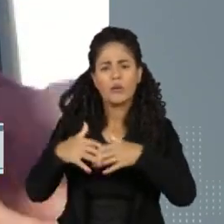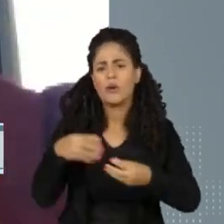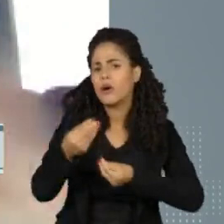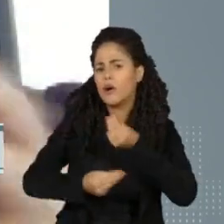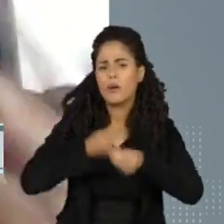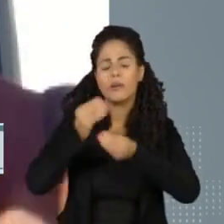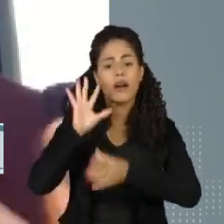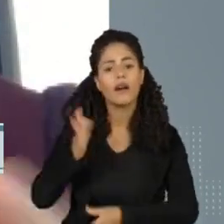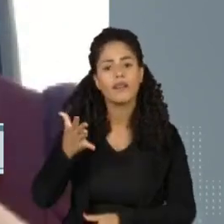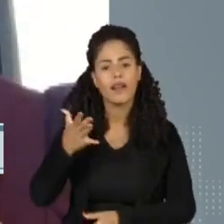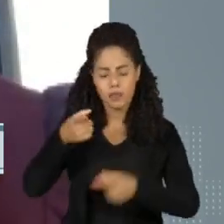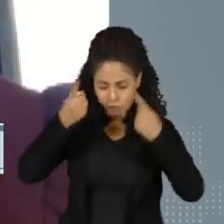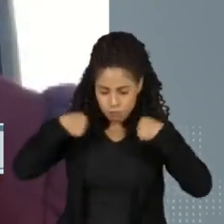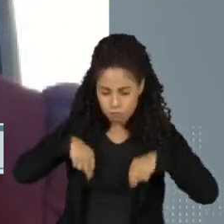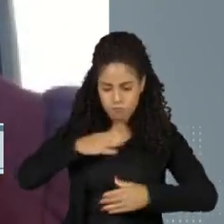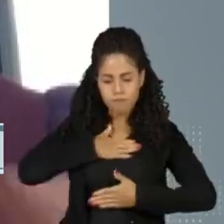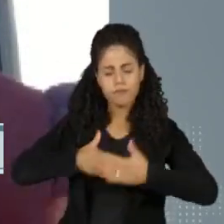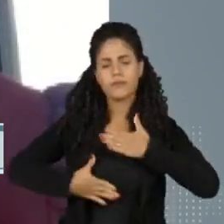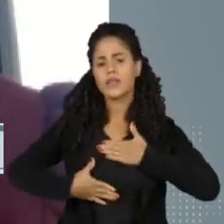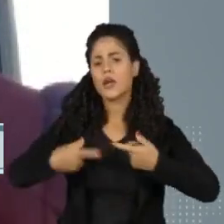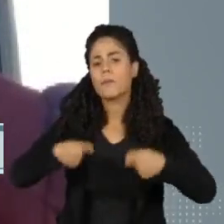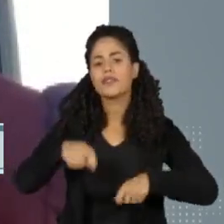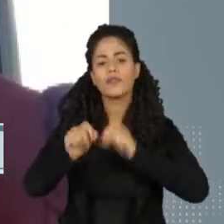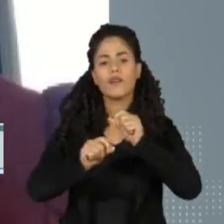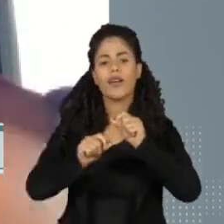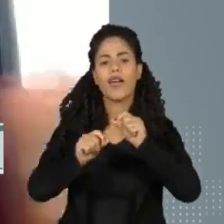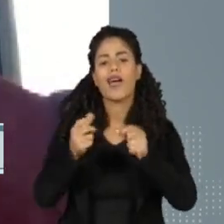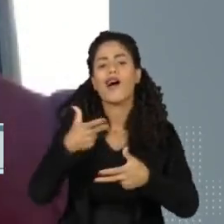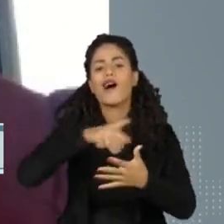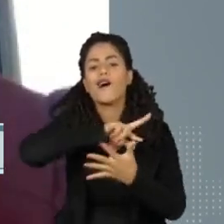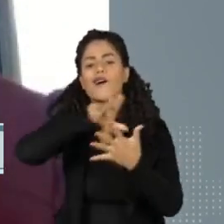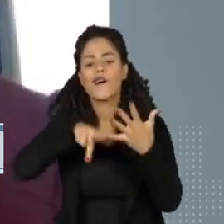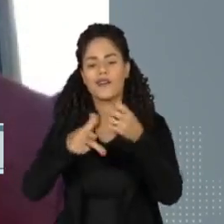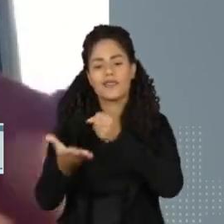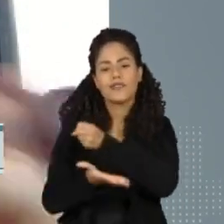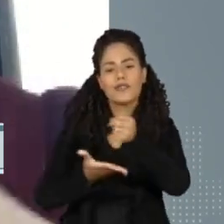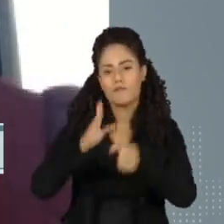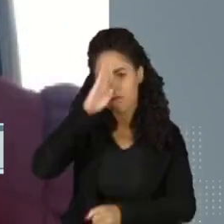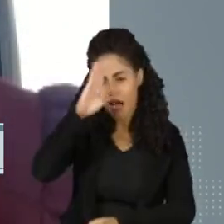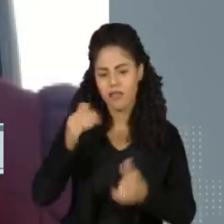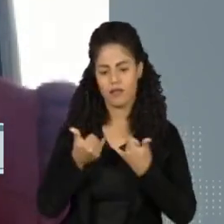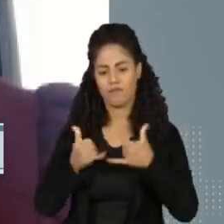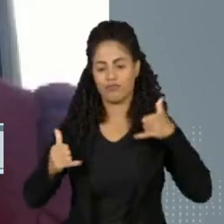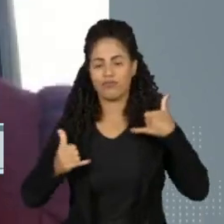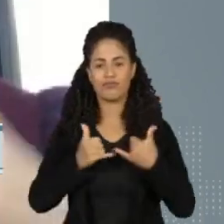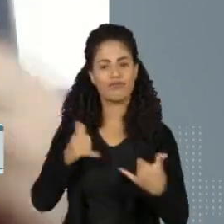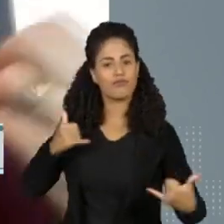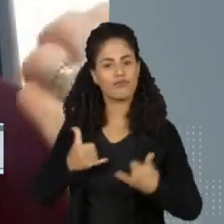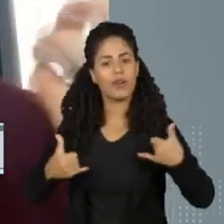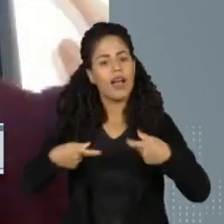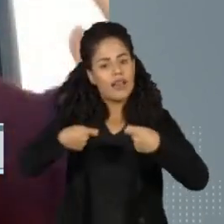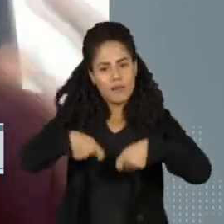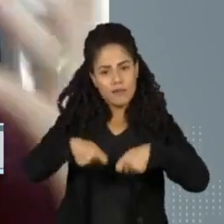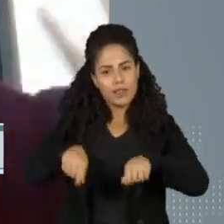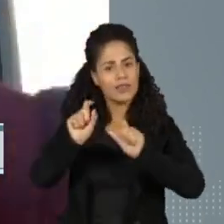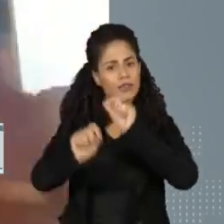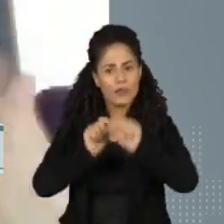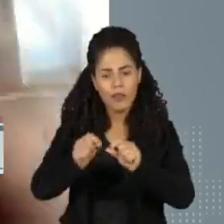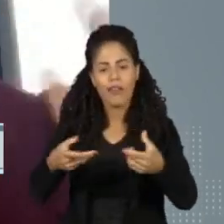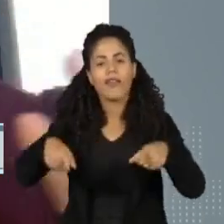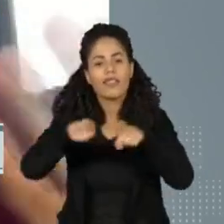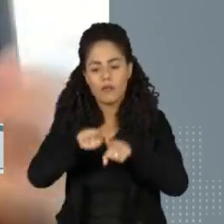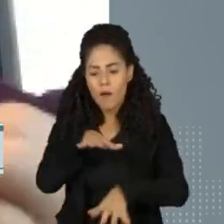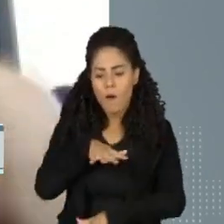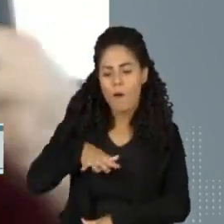Uma máquina precisa de elementos básicos para funcionar. Uma fonte de energia, ela precisa de uma manutenção, ela precisa de um